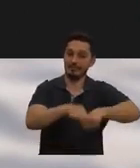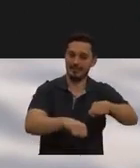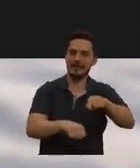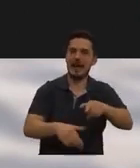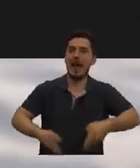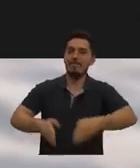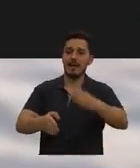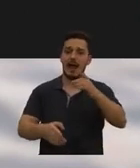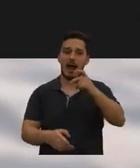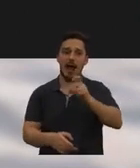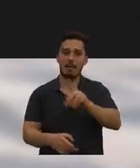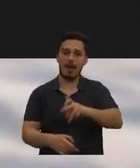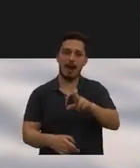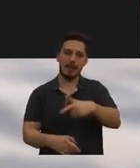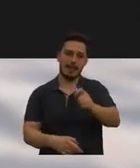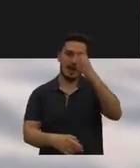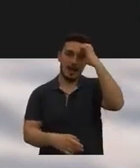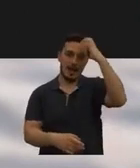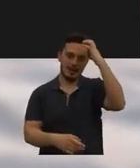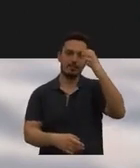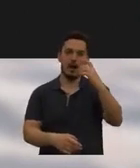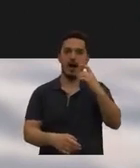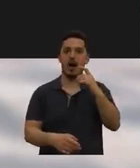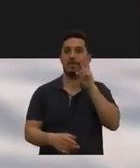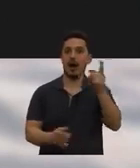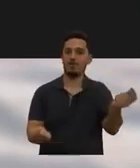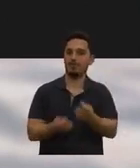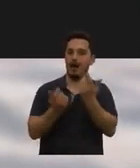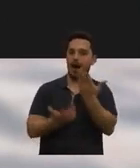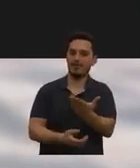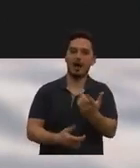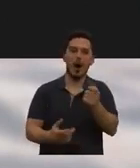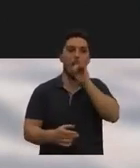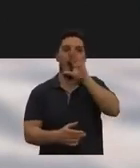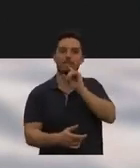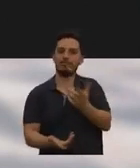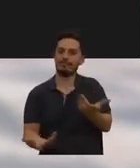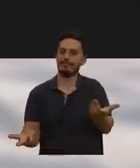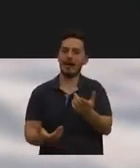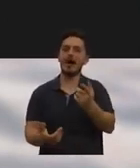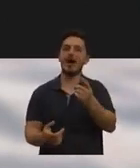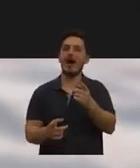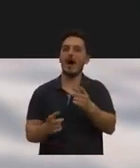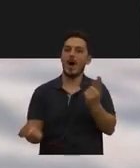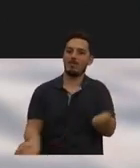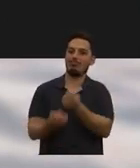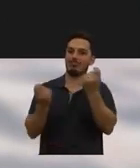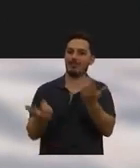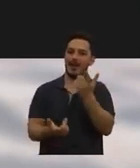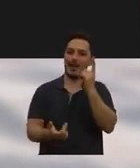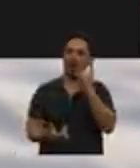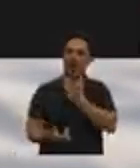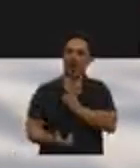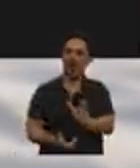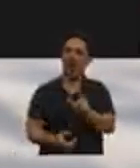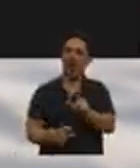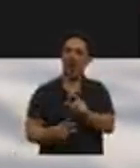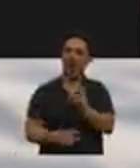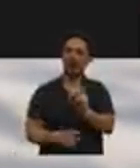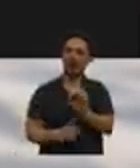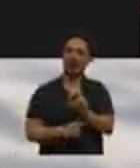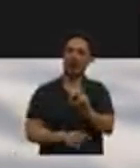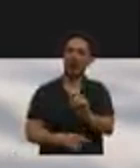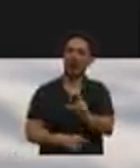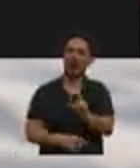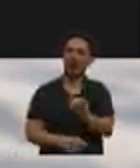Avenida Almirante Reis tornou-se mais visível para pessoas com mobilidade